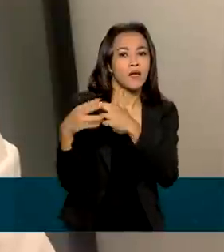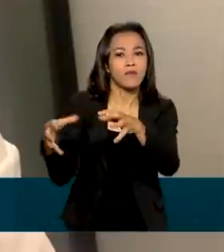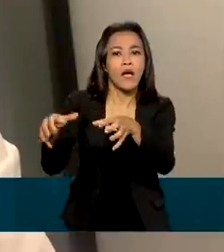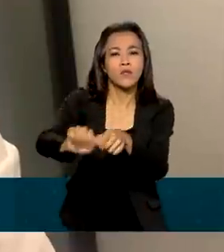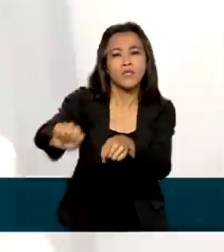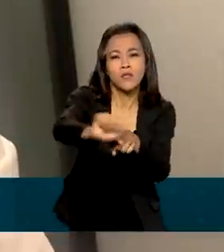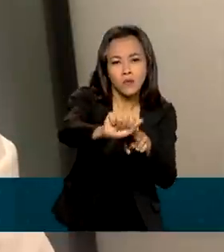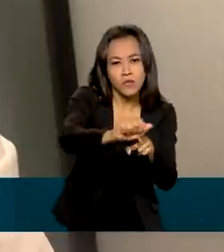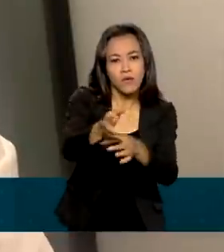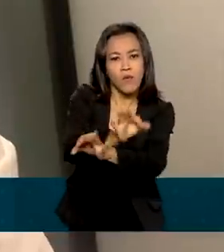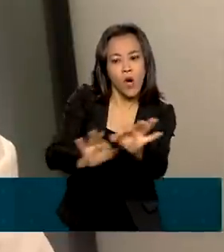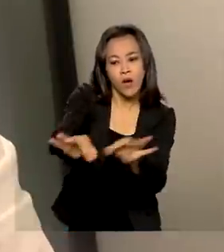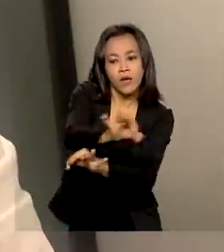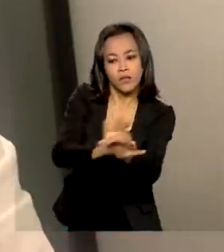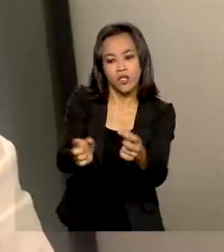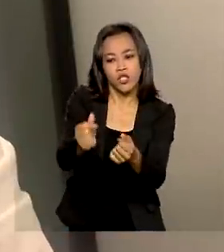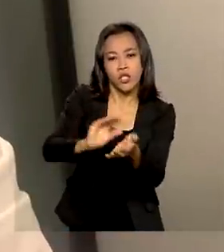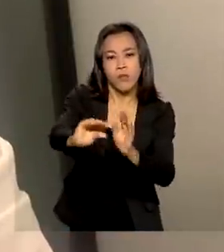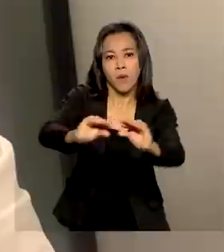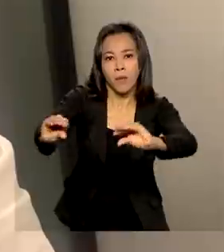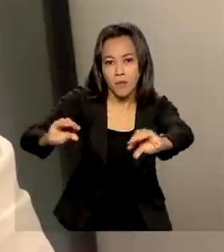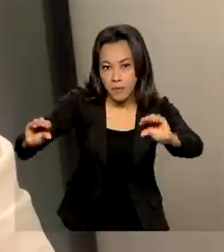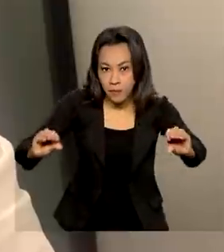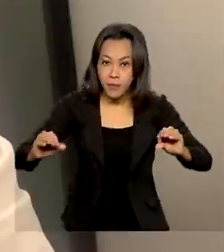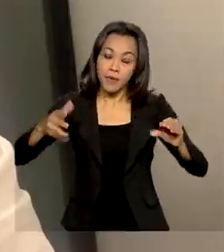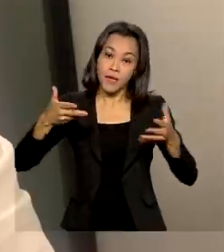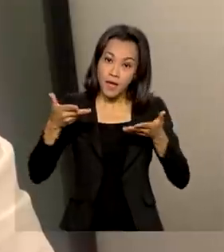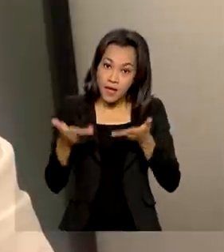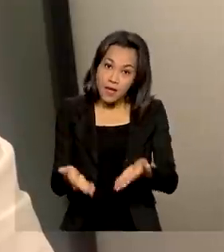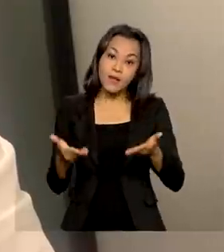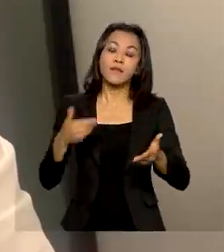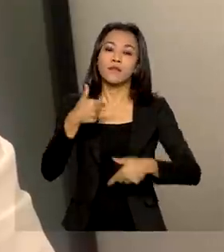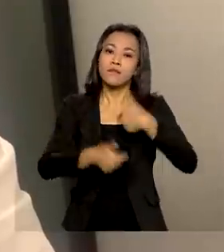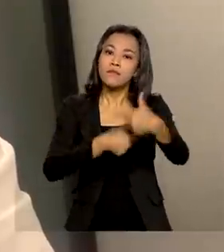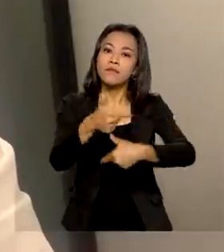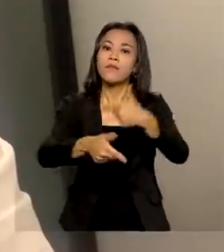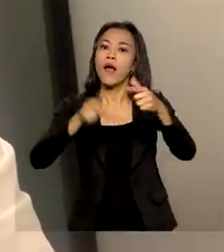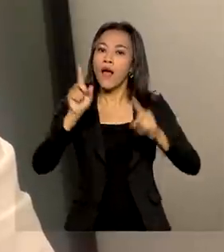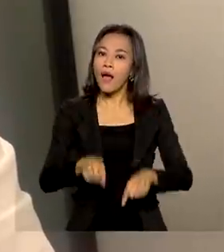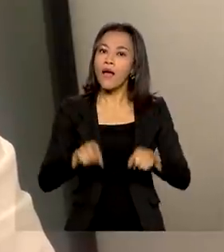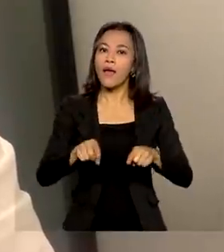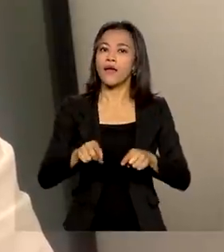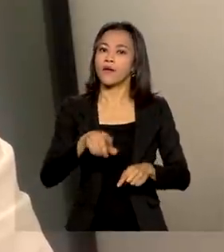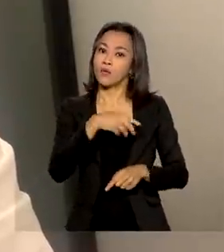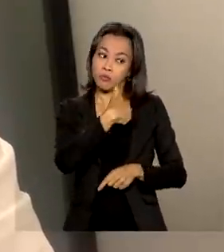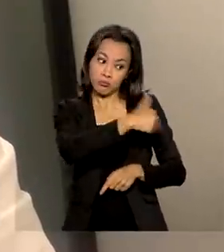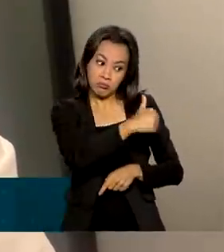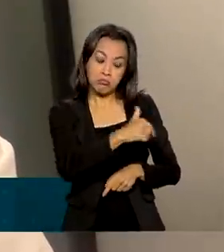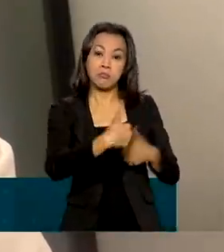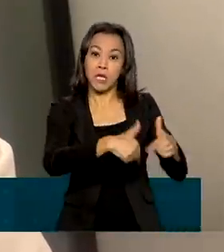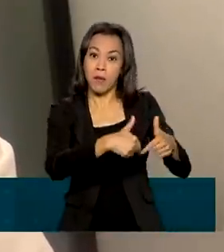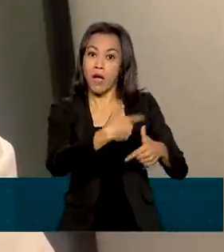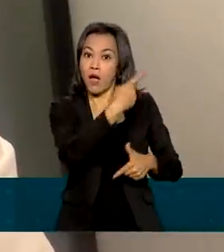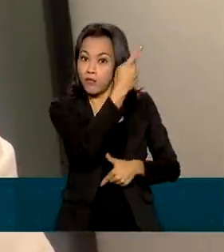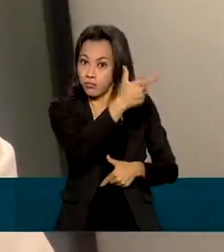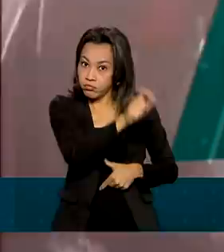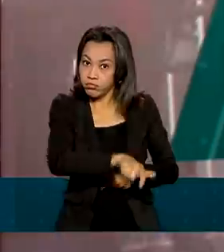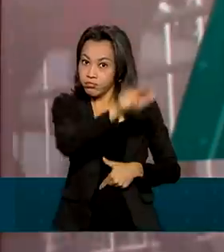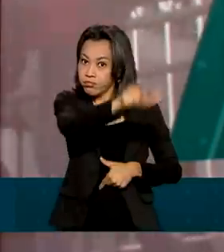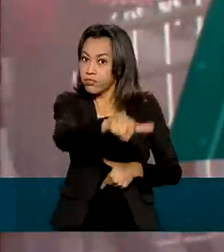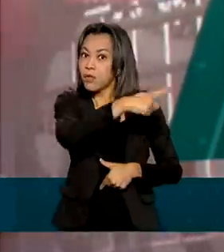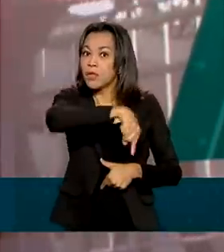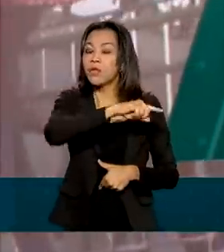sociedade civil. Essa ação se soma às ações semelhantes promovidas individualmente pelos bancos em prol das vítimas das enchentes.